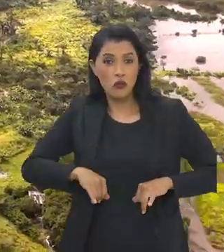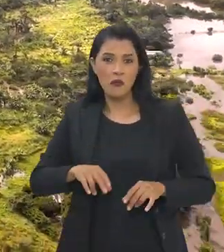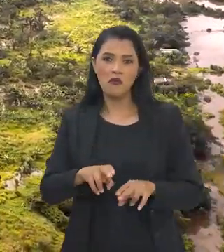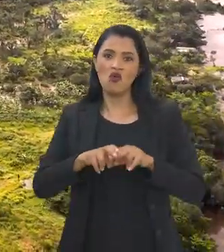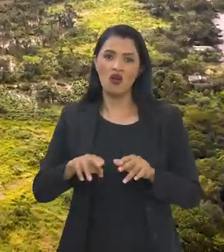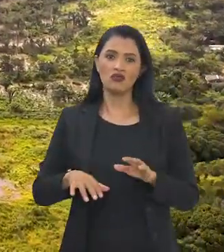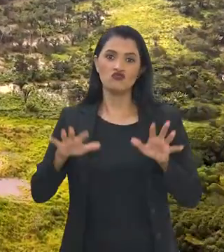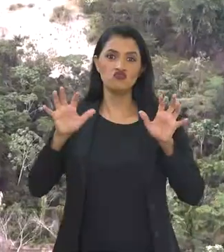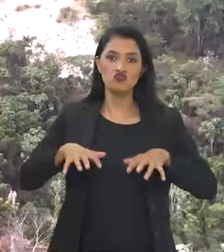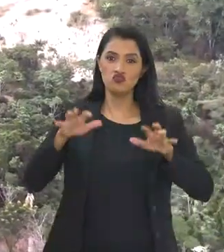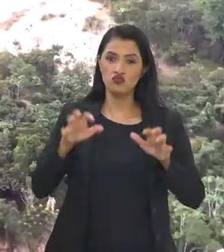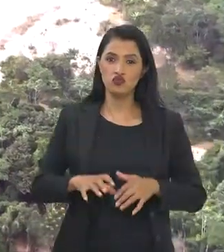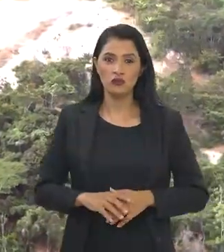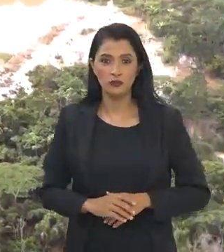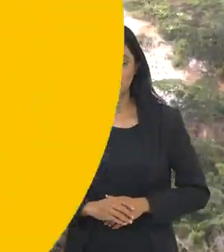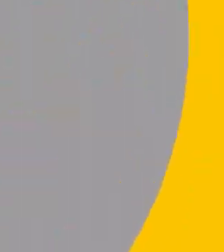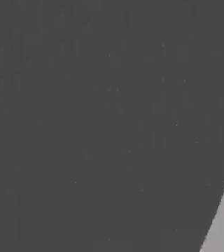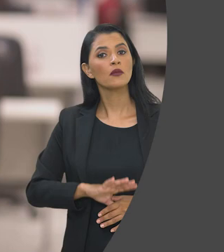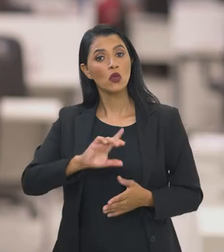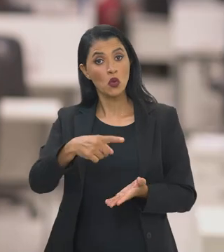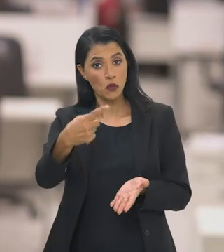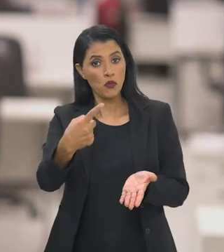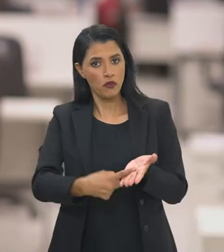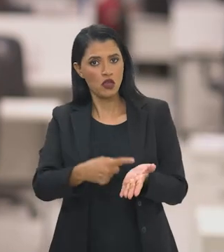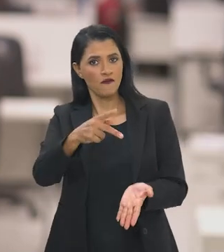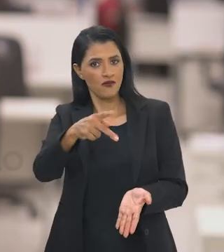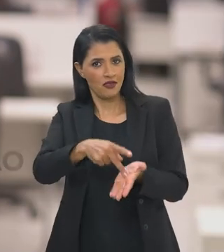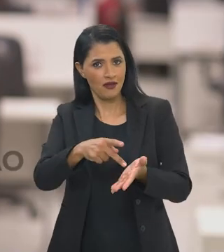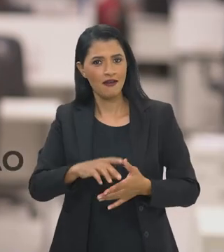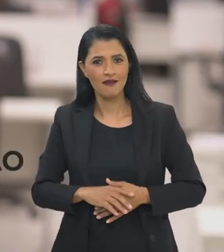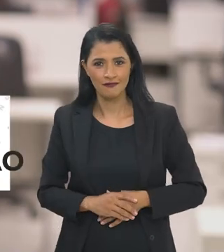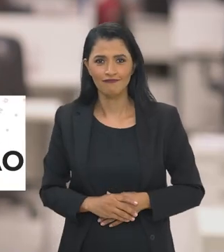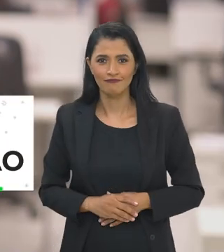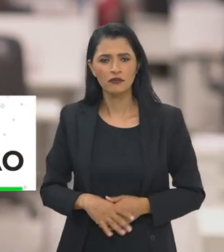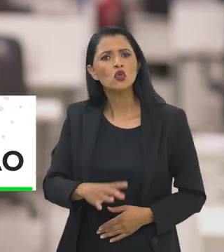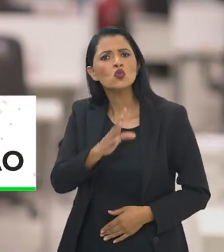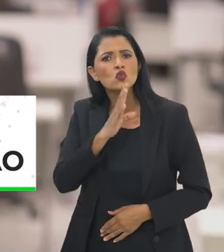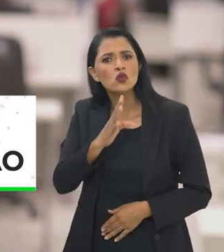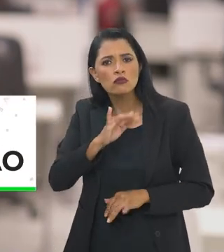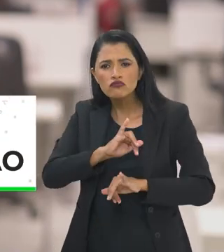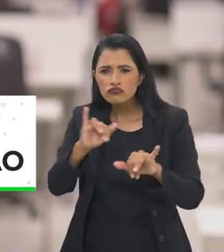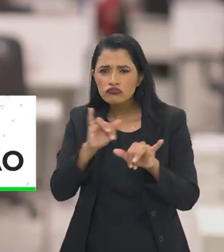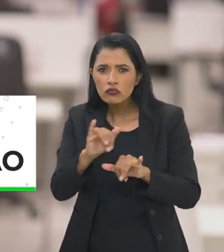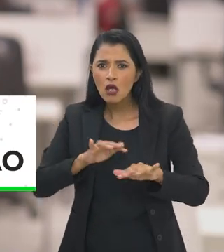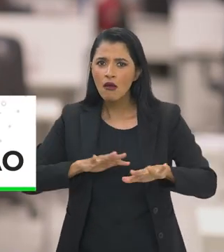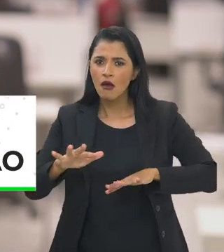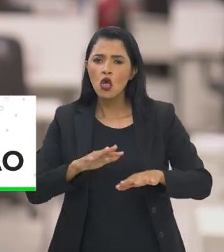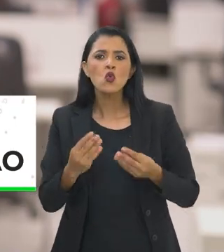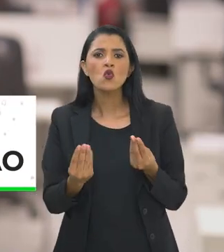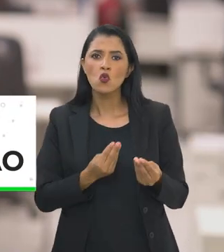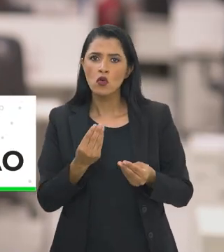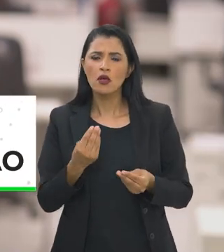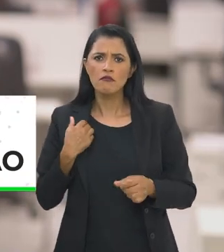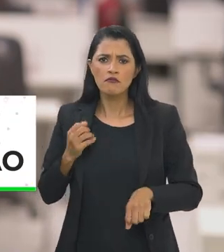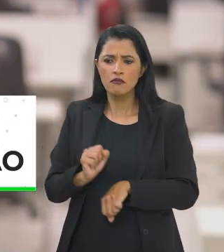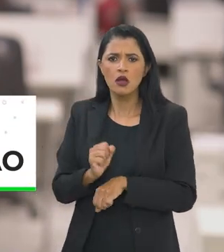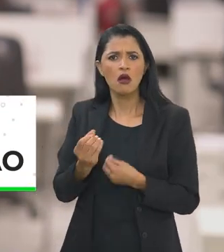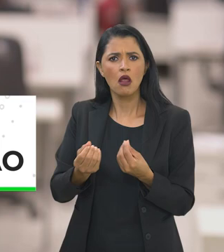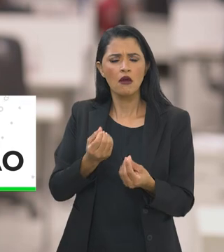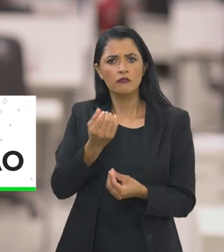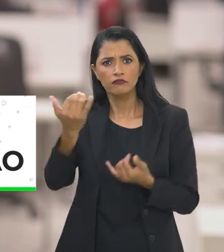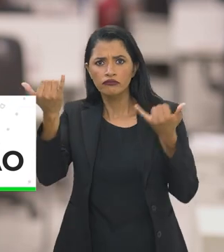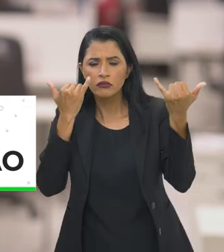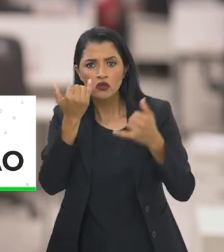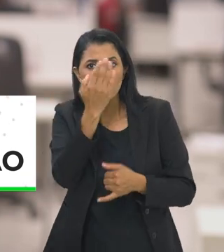consequências das chuvas fortes. Compromisso com a verdade. Conheça a campanha de mobilização que quer